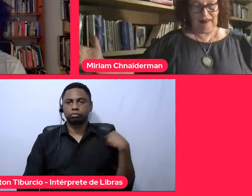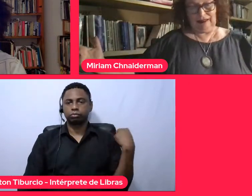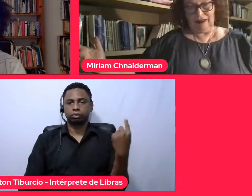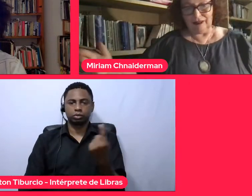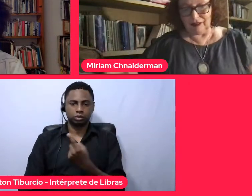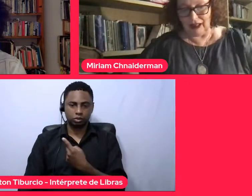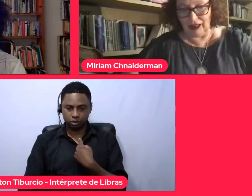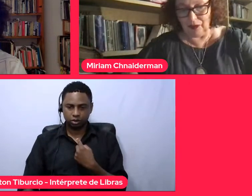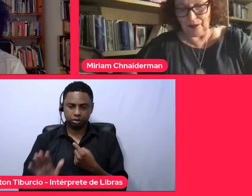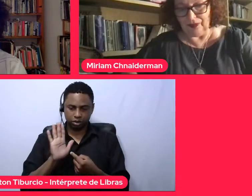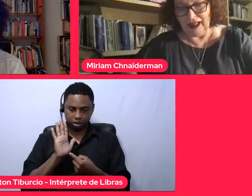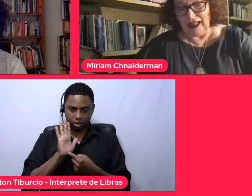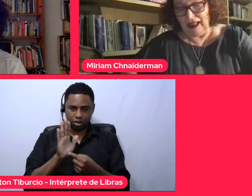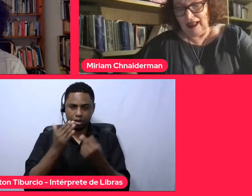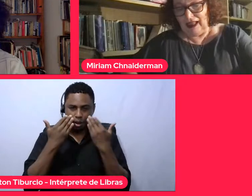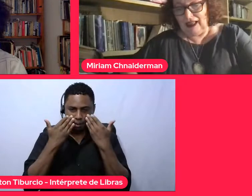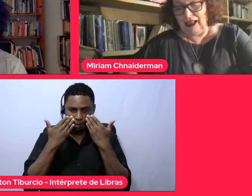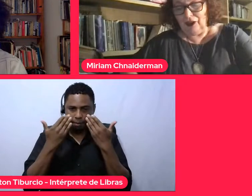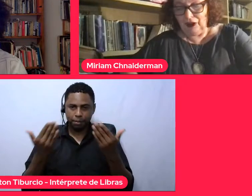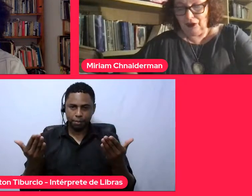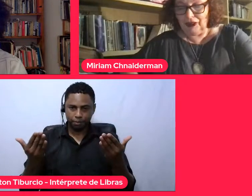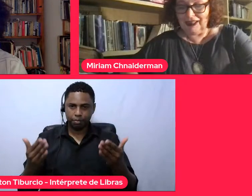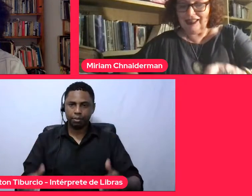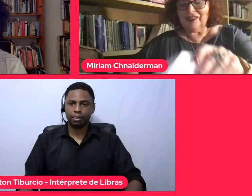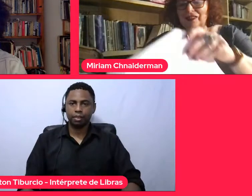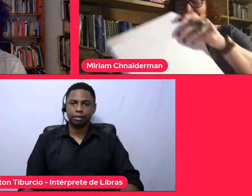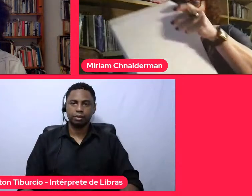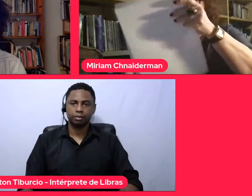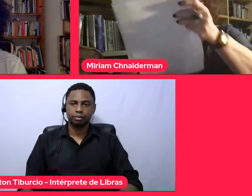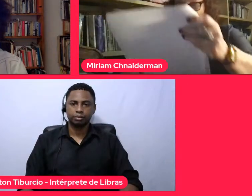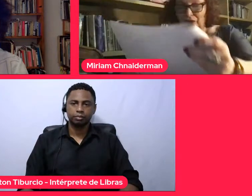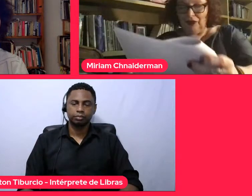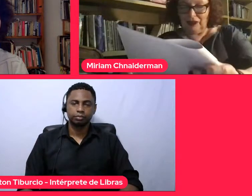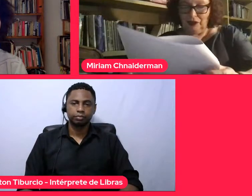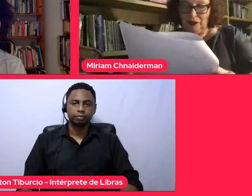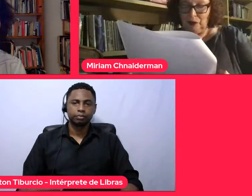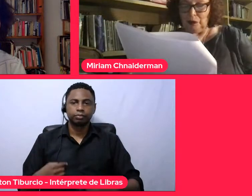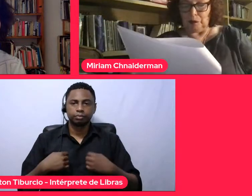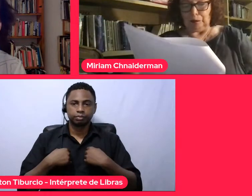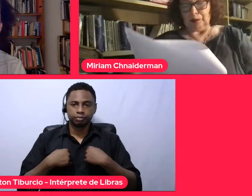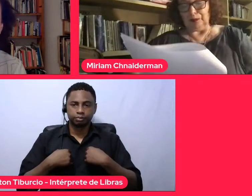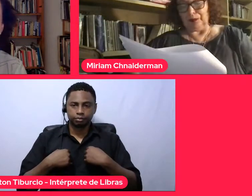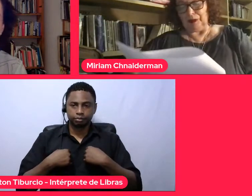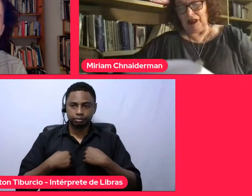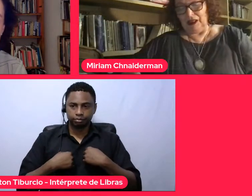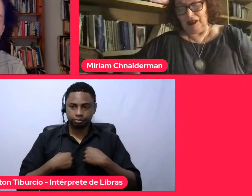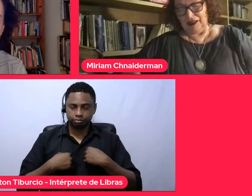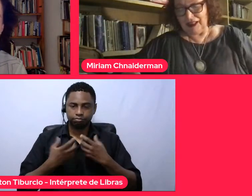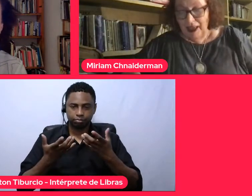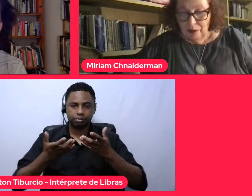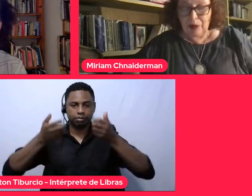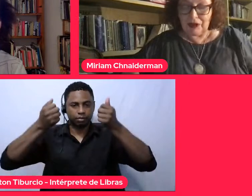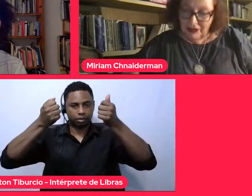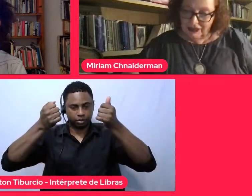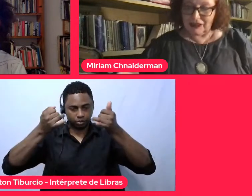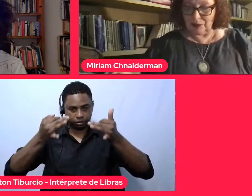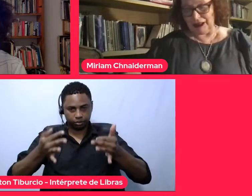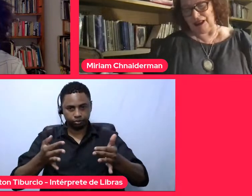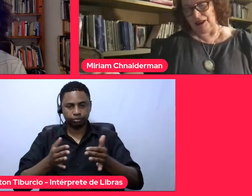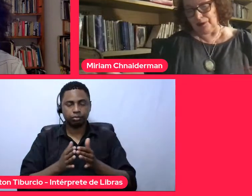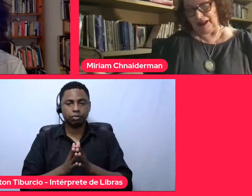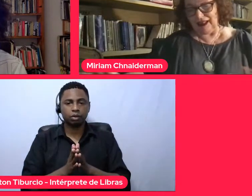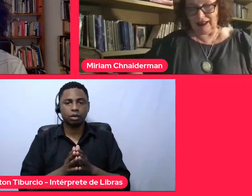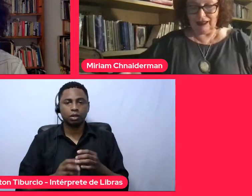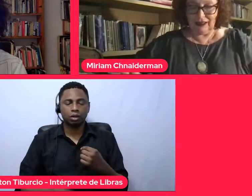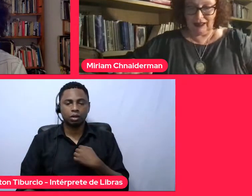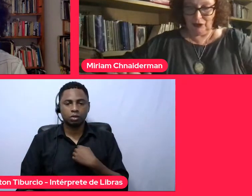explicitada. E agora eu queria contar, porque eu acho que é importante